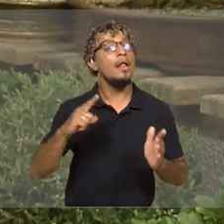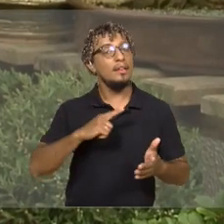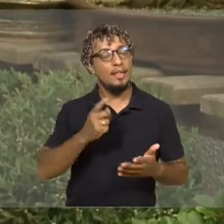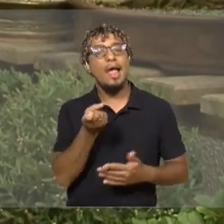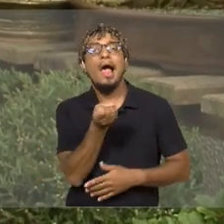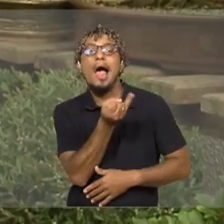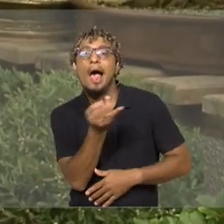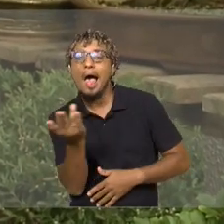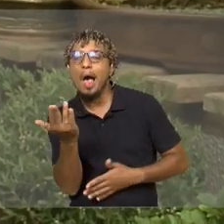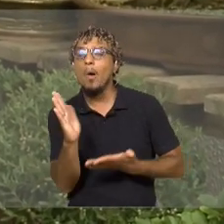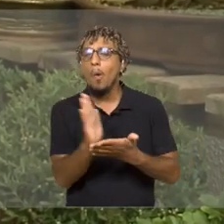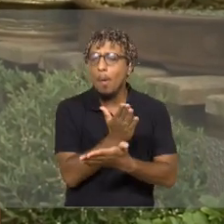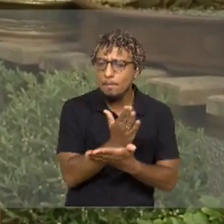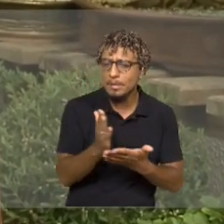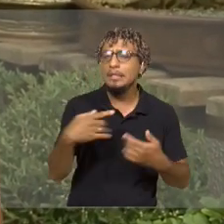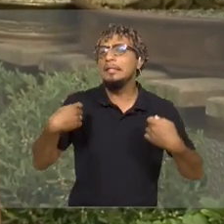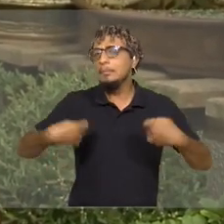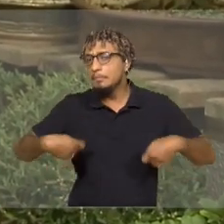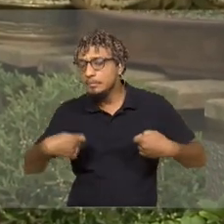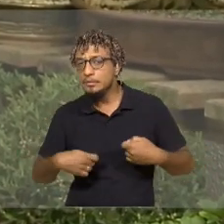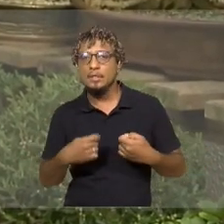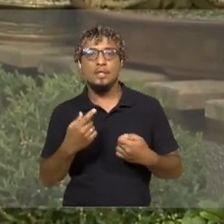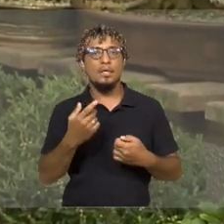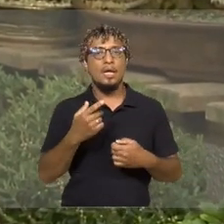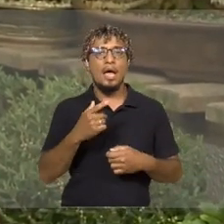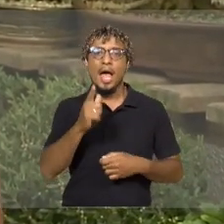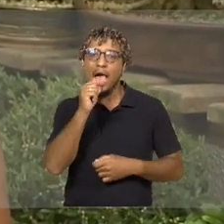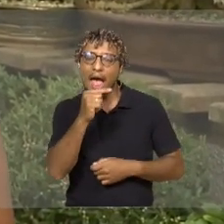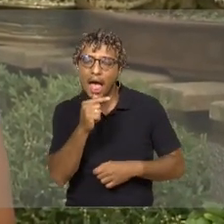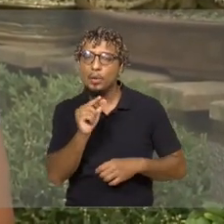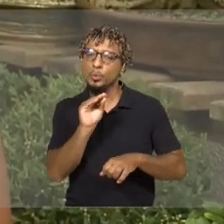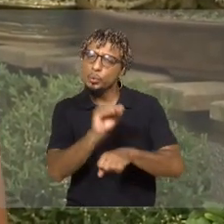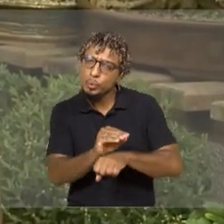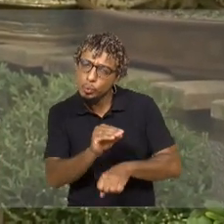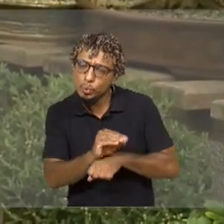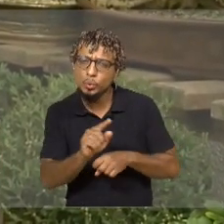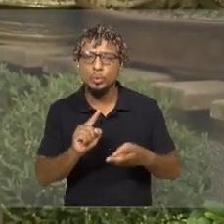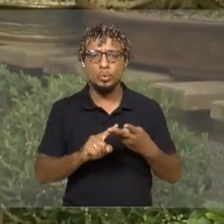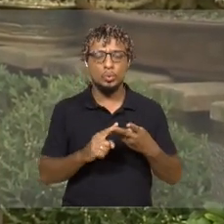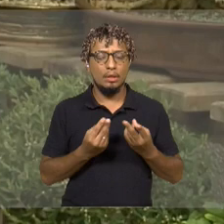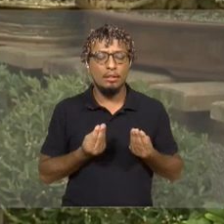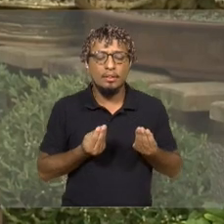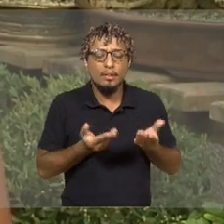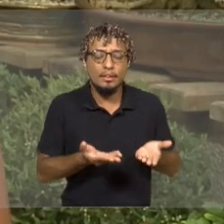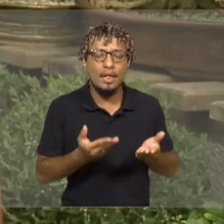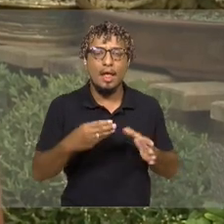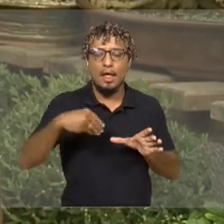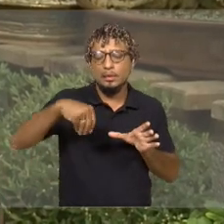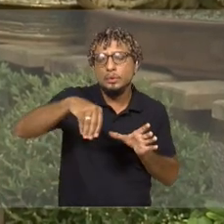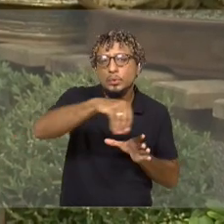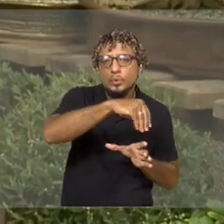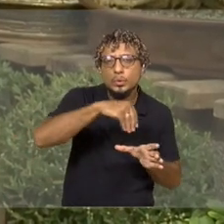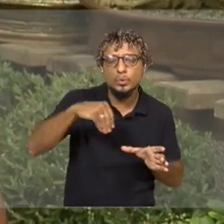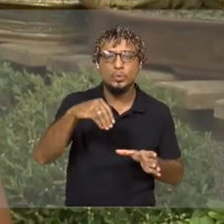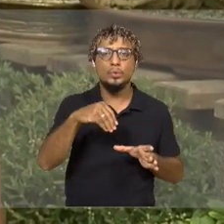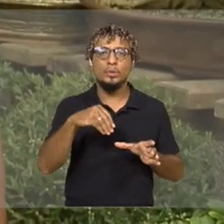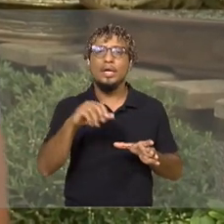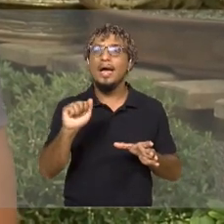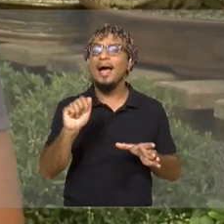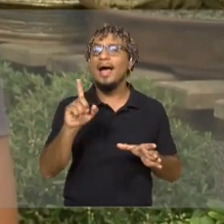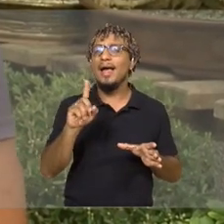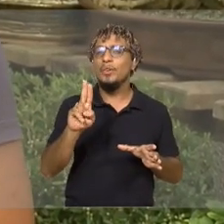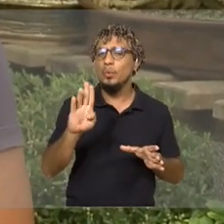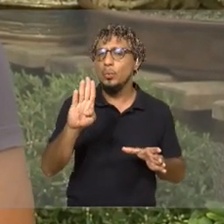coisas que são essenciais, como uma boa rega, uma boa alimentação, com a adubação para ele, né? E